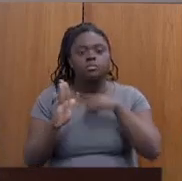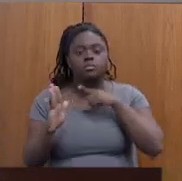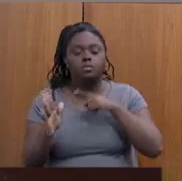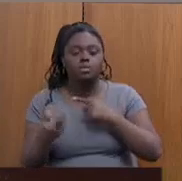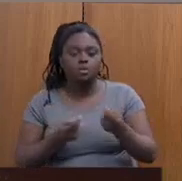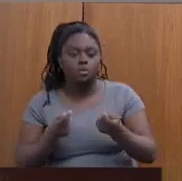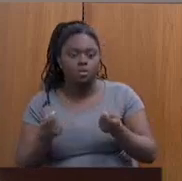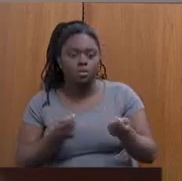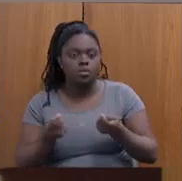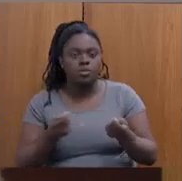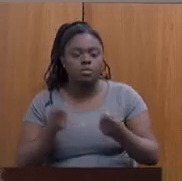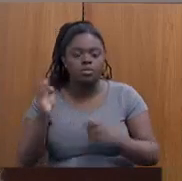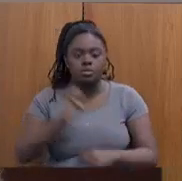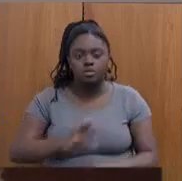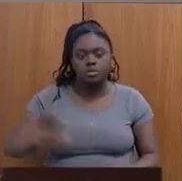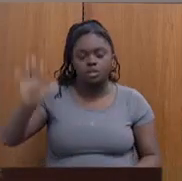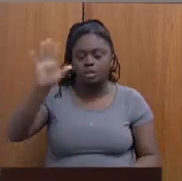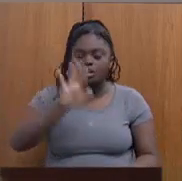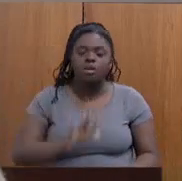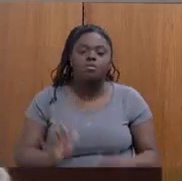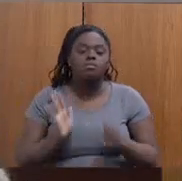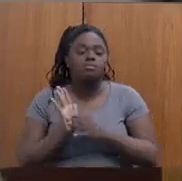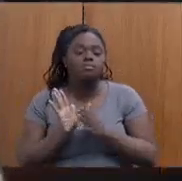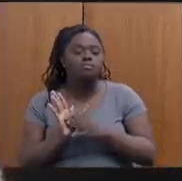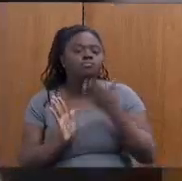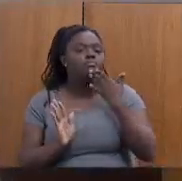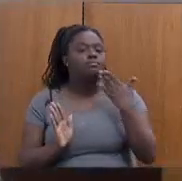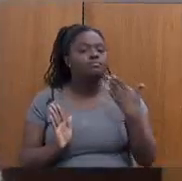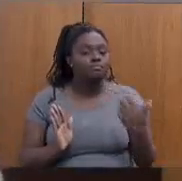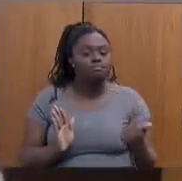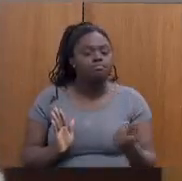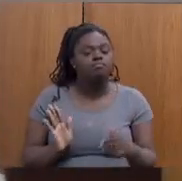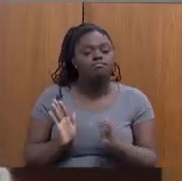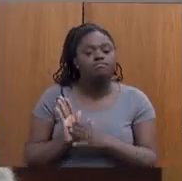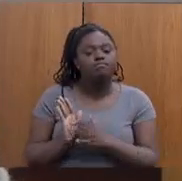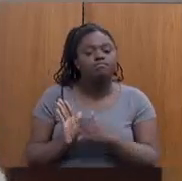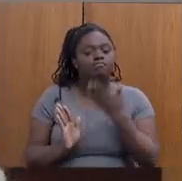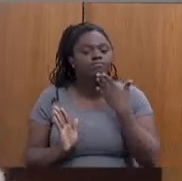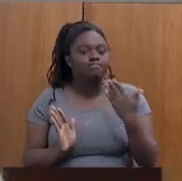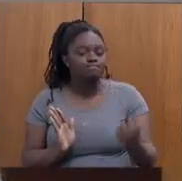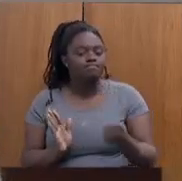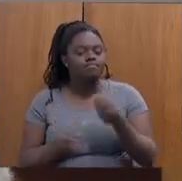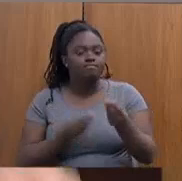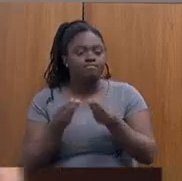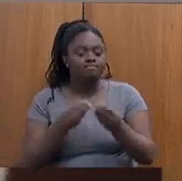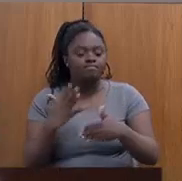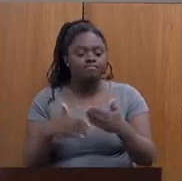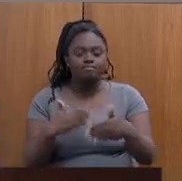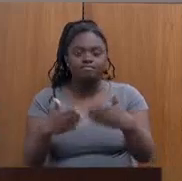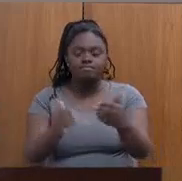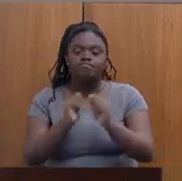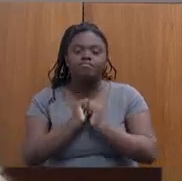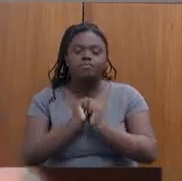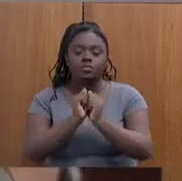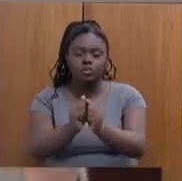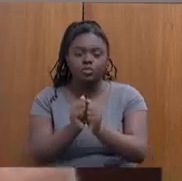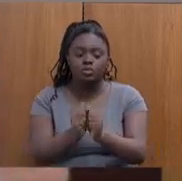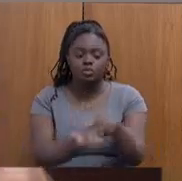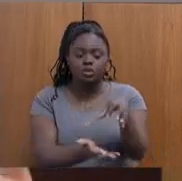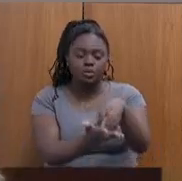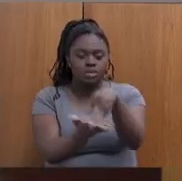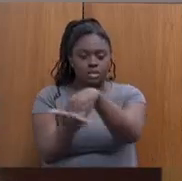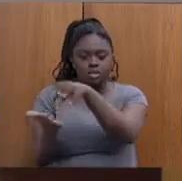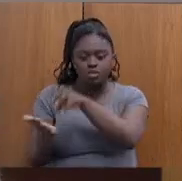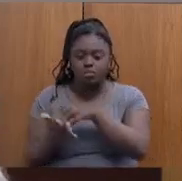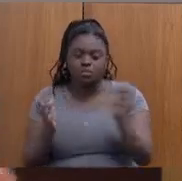Geral do Estado de proposições de melhoria. E essas proposições de melhoria estão sendo construídas junto com os centros para dar mais